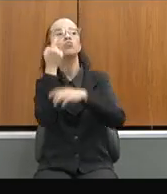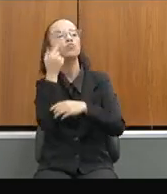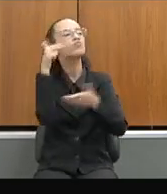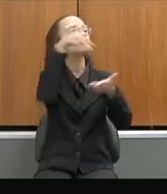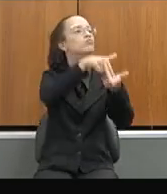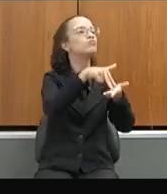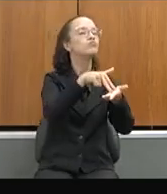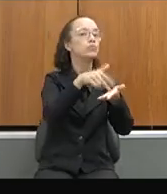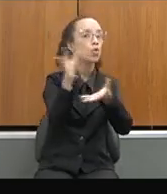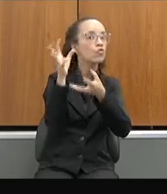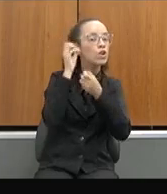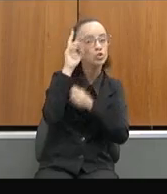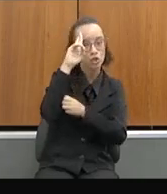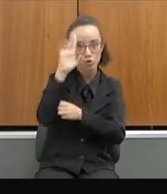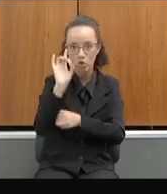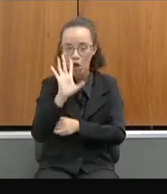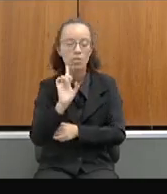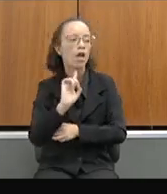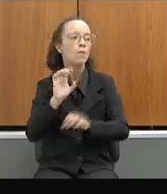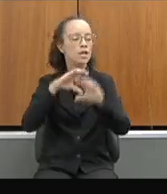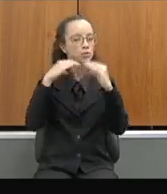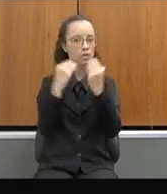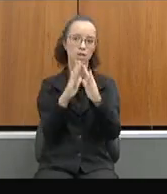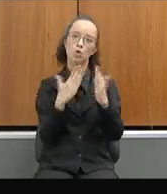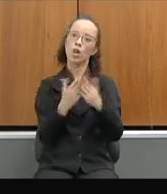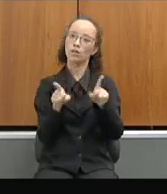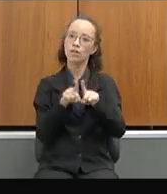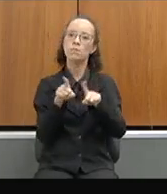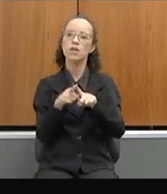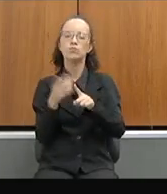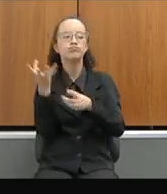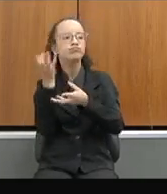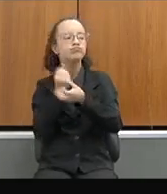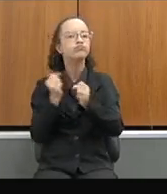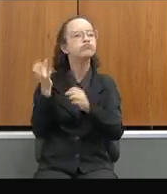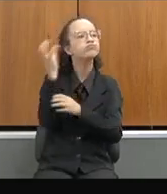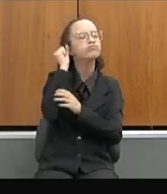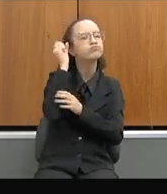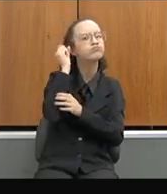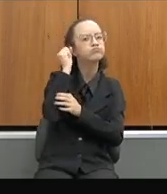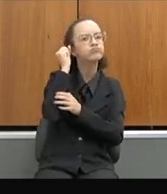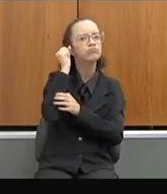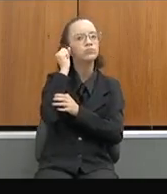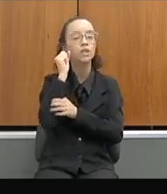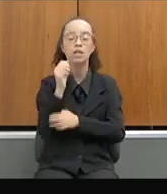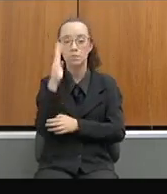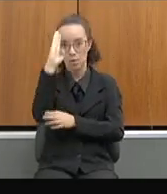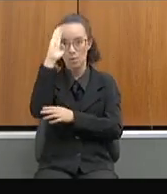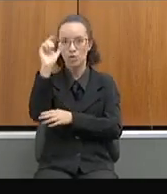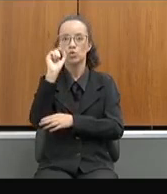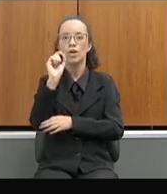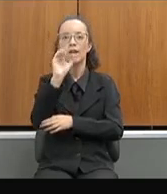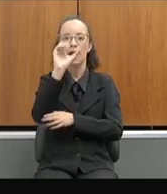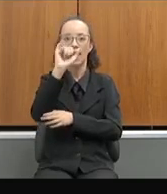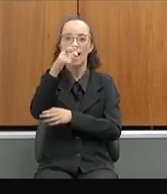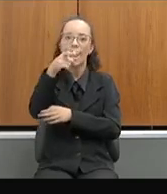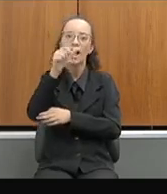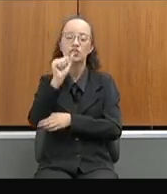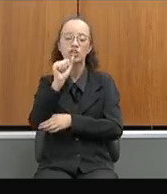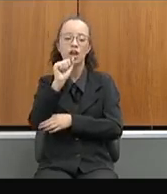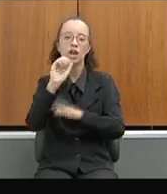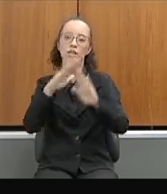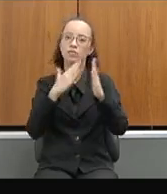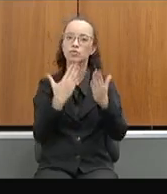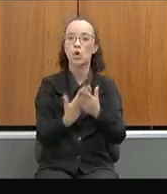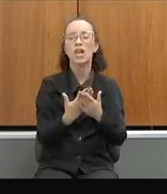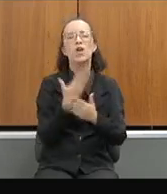escuta não só o diretor, mas a comunidade escolar para a gente pensar, através do caixa escolar, principalmente, quais são as melhorias que a gente deve